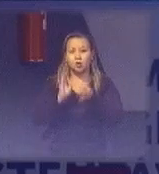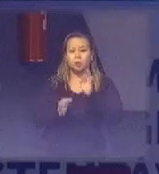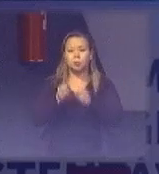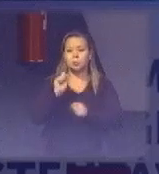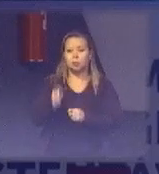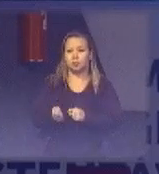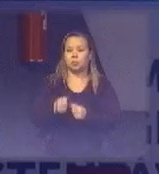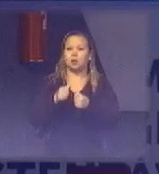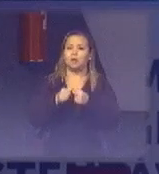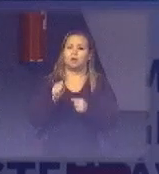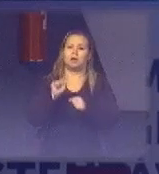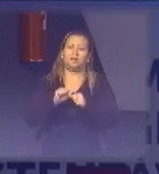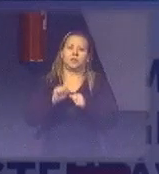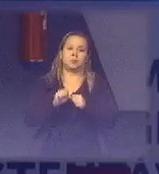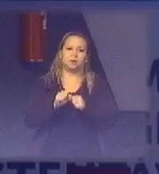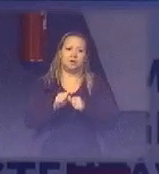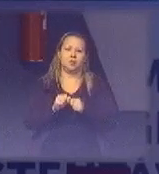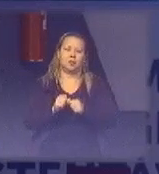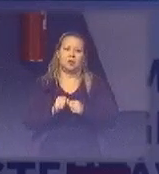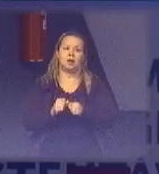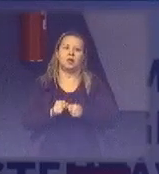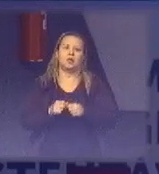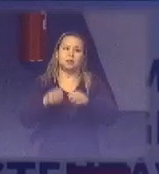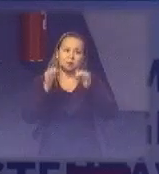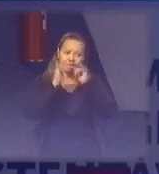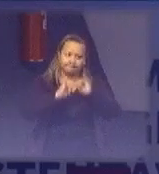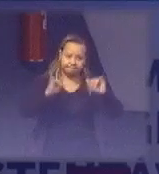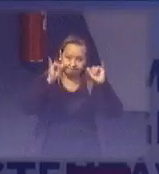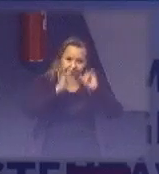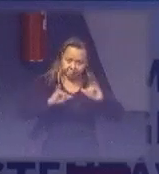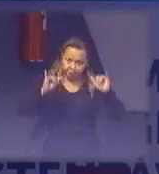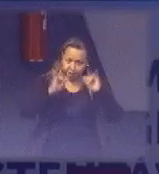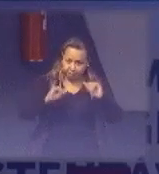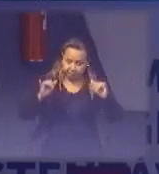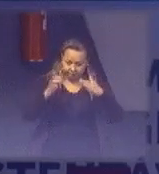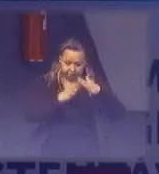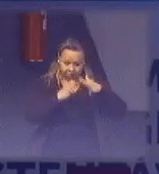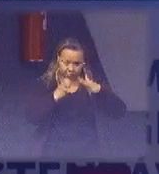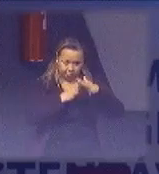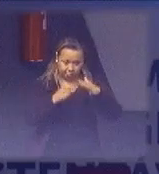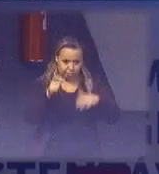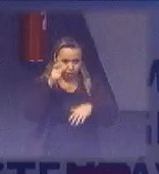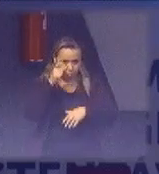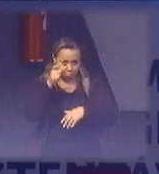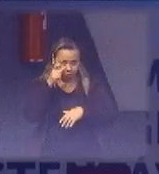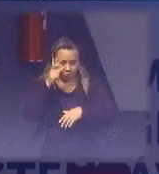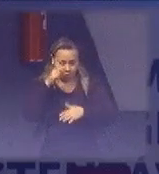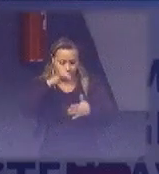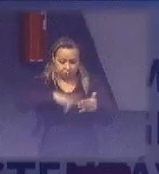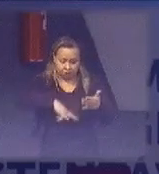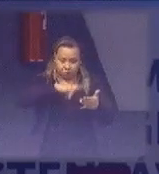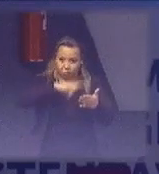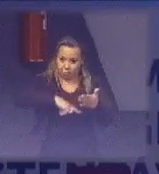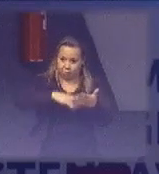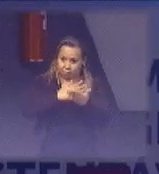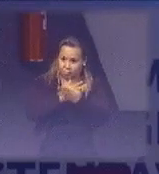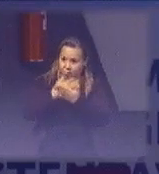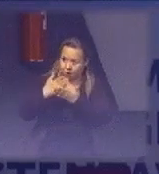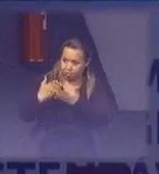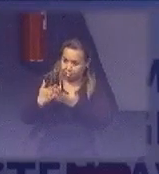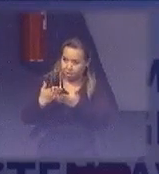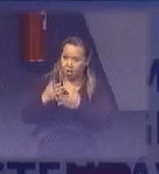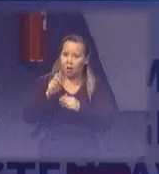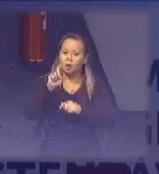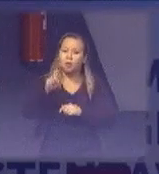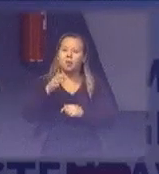fazendo? A gente está disponibilizando para os órgãos que têm o interesse a documentação inicial, seria o